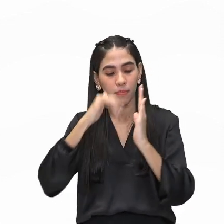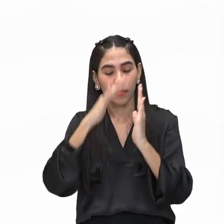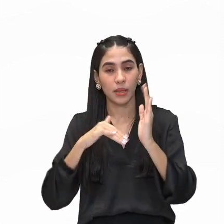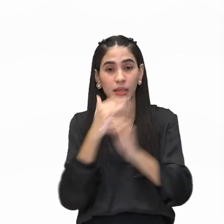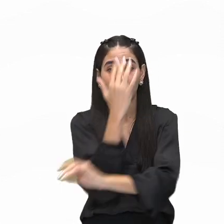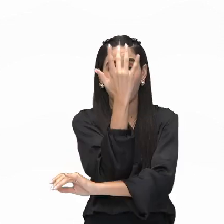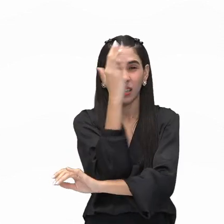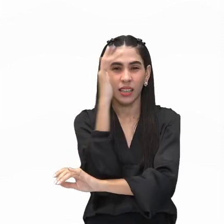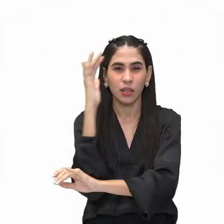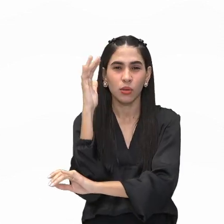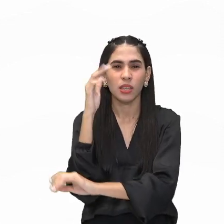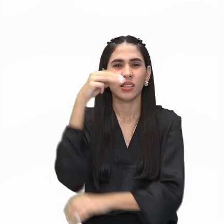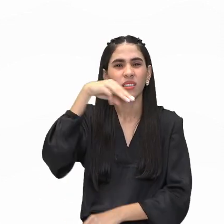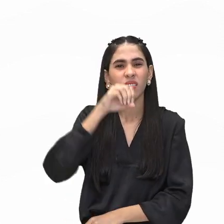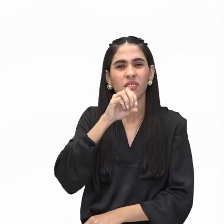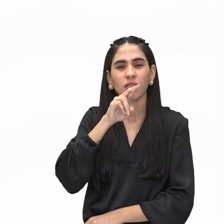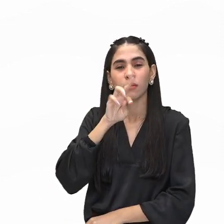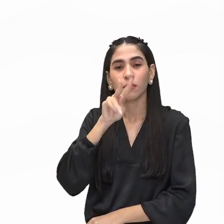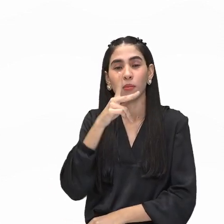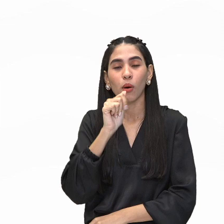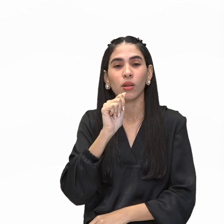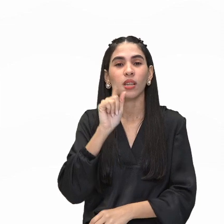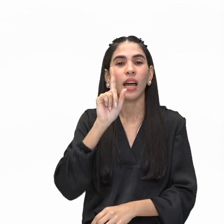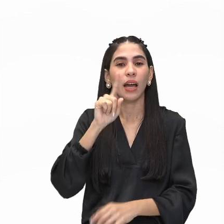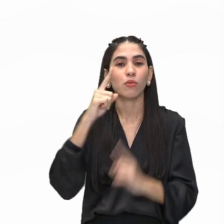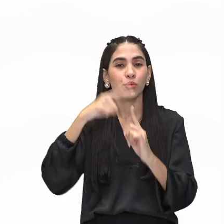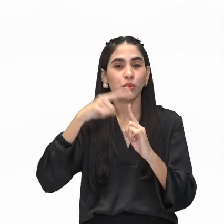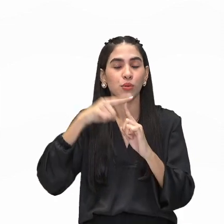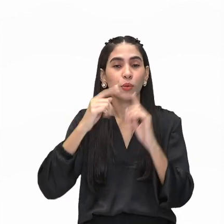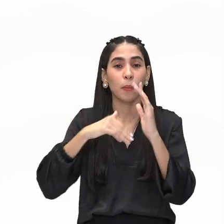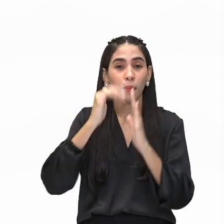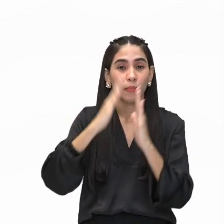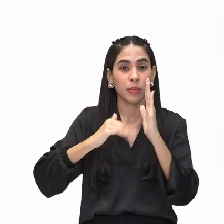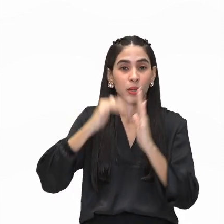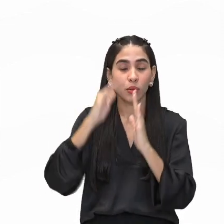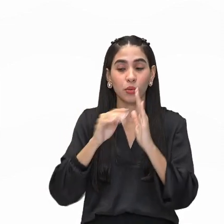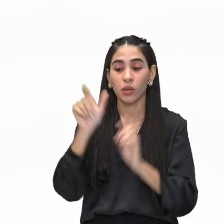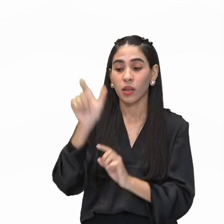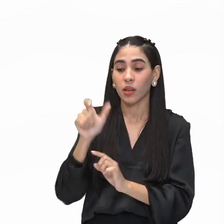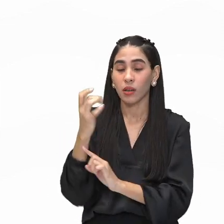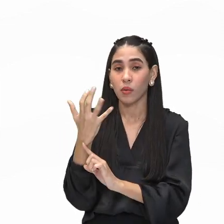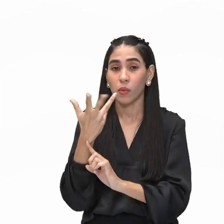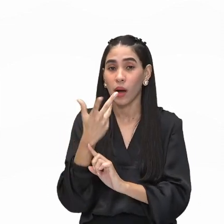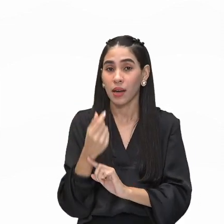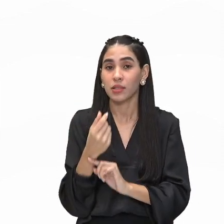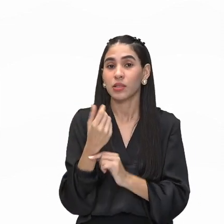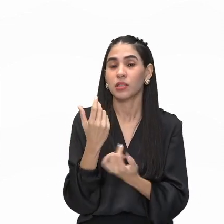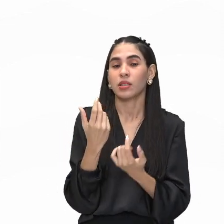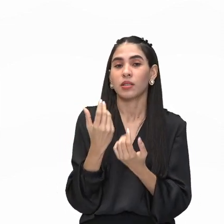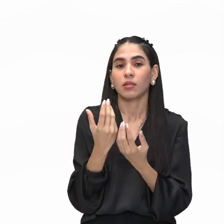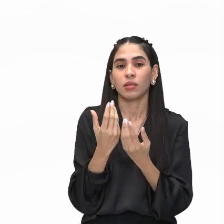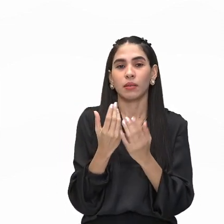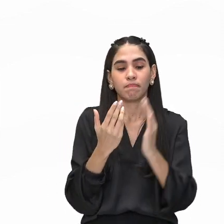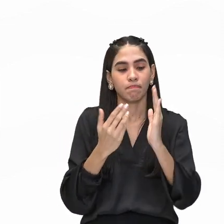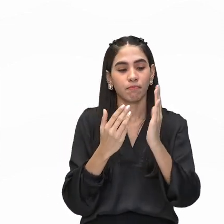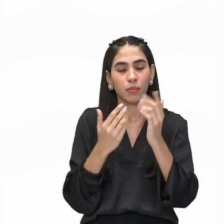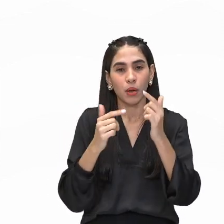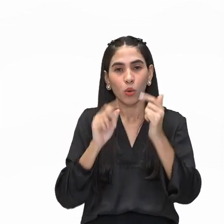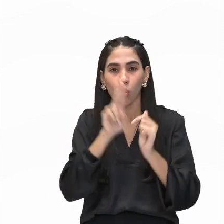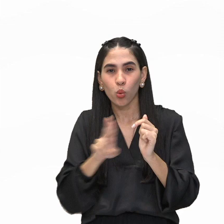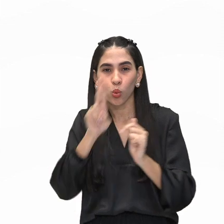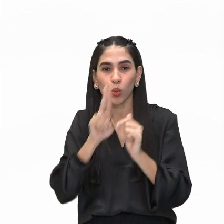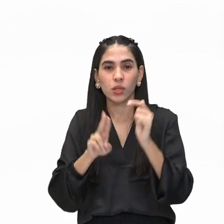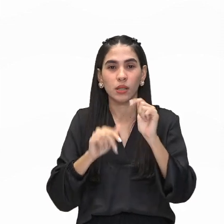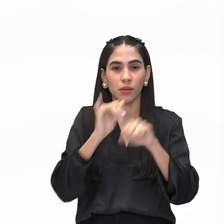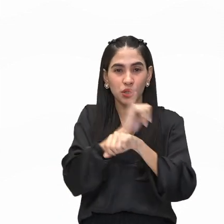morta. O que é natureza morta? É um estilo de pintura onde o artista coloca frutas, ele coloca objetos